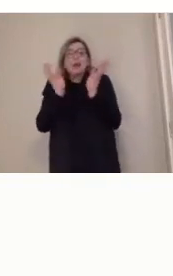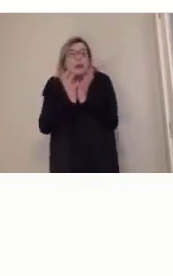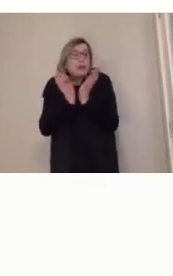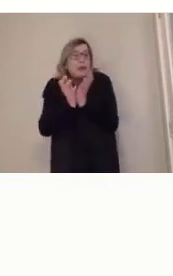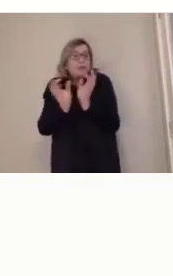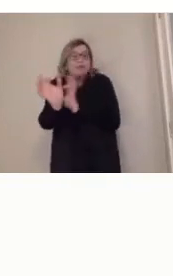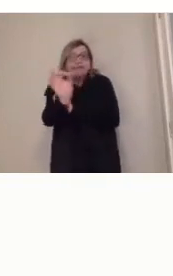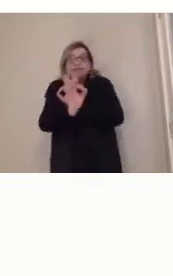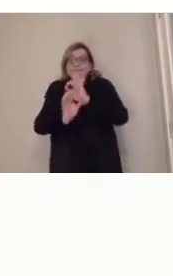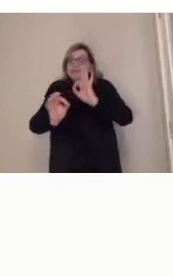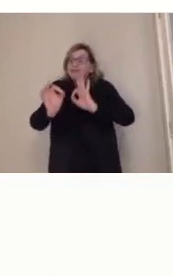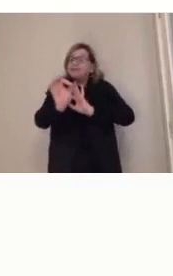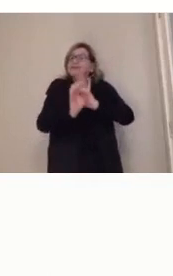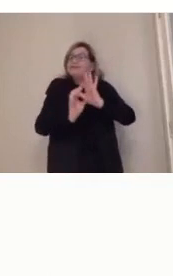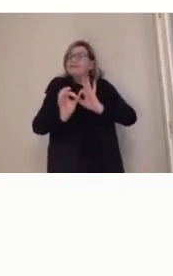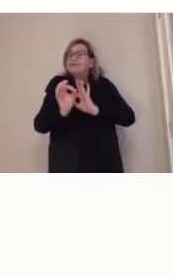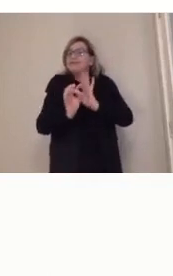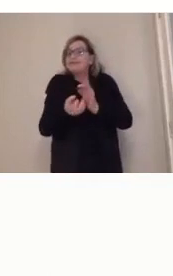redes, né,